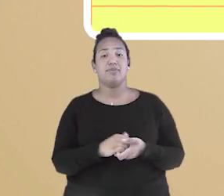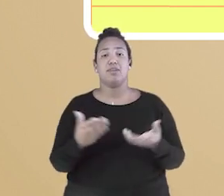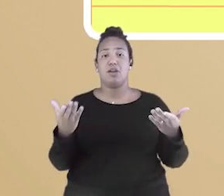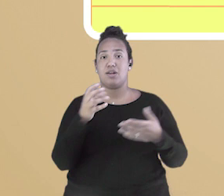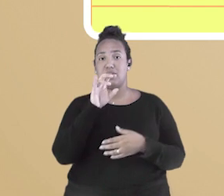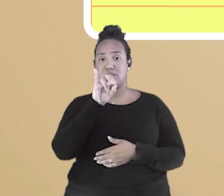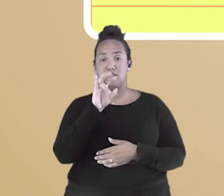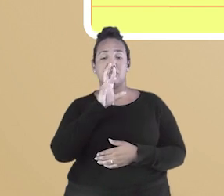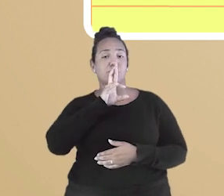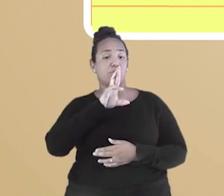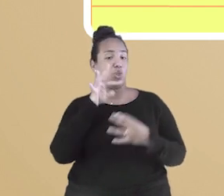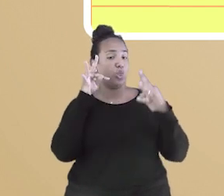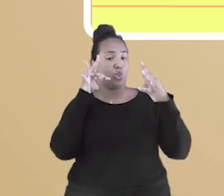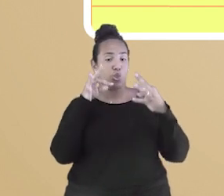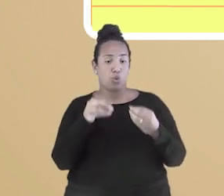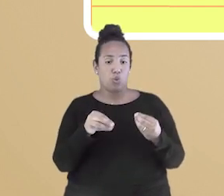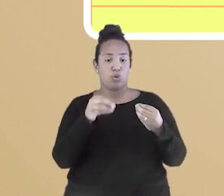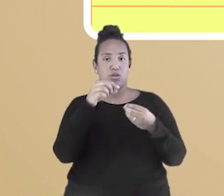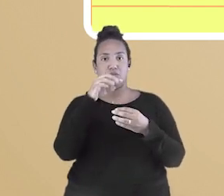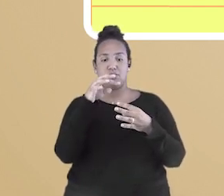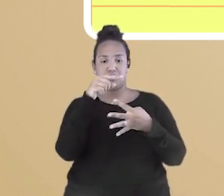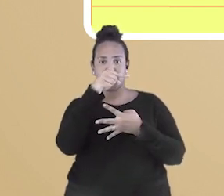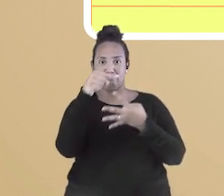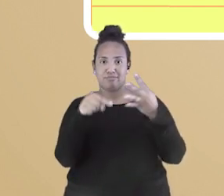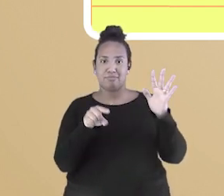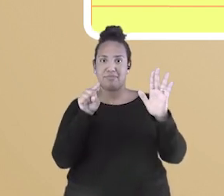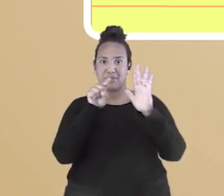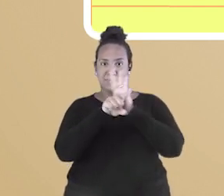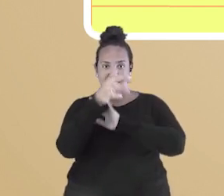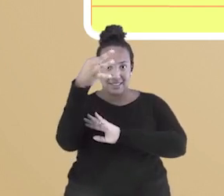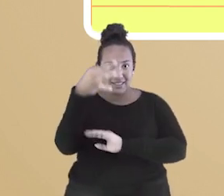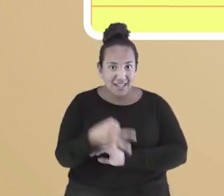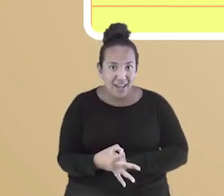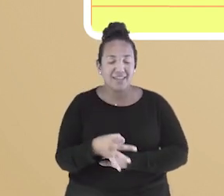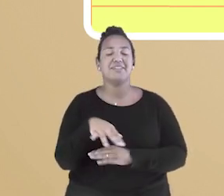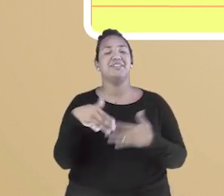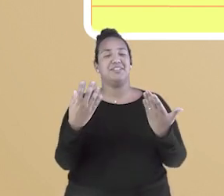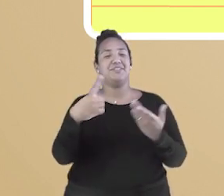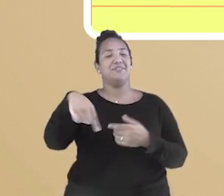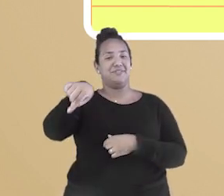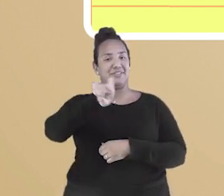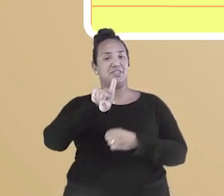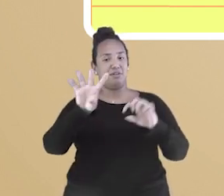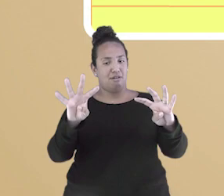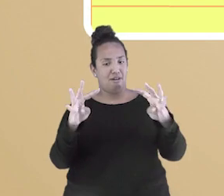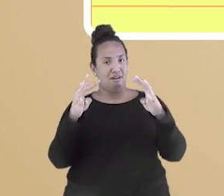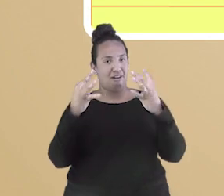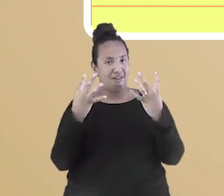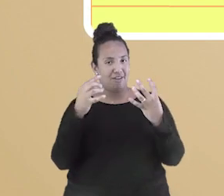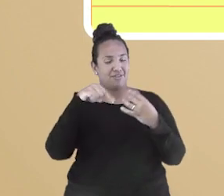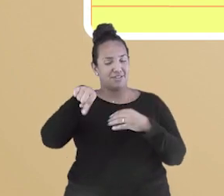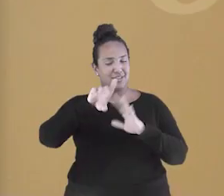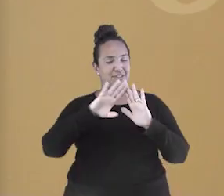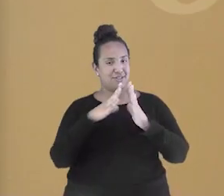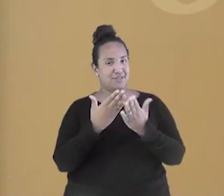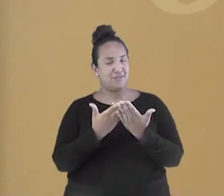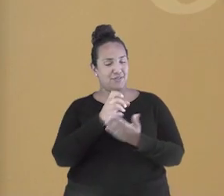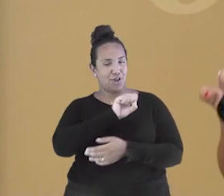todas as questões, oba, quer dizer mesmo que você prestou atenção na nossa aula e vai arrasar na escola.